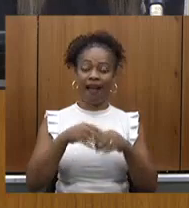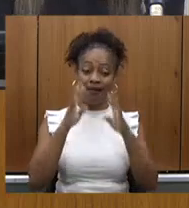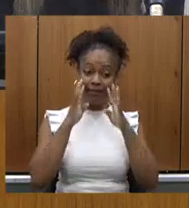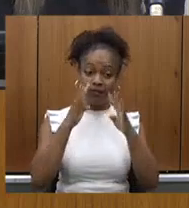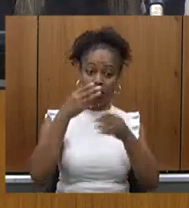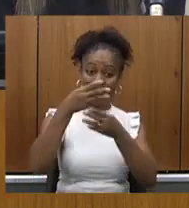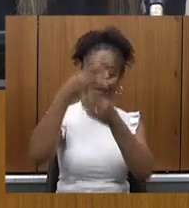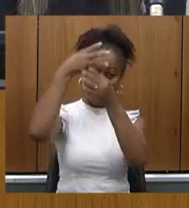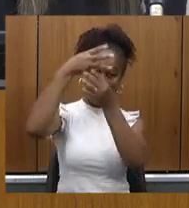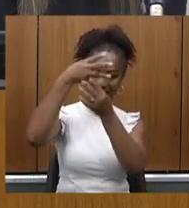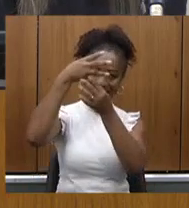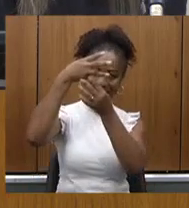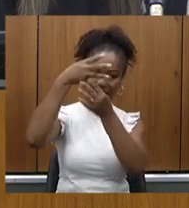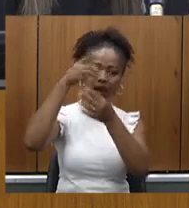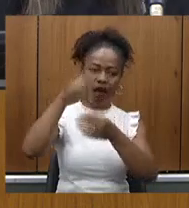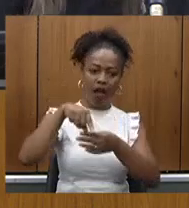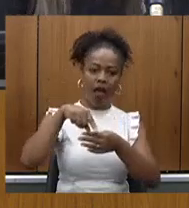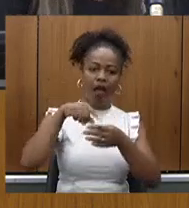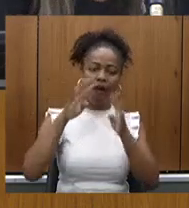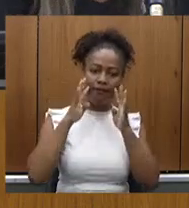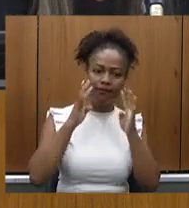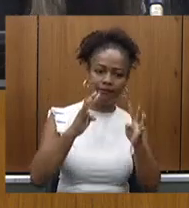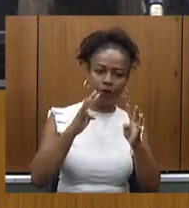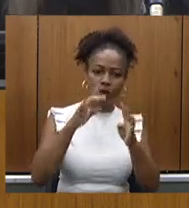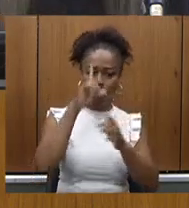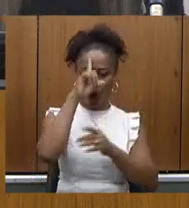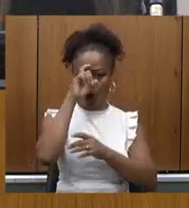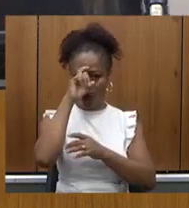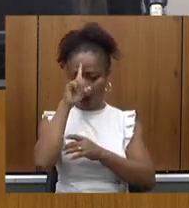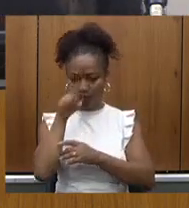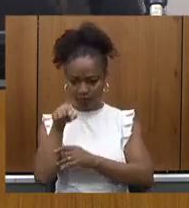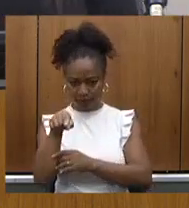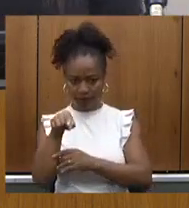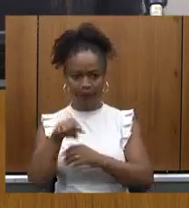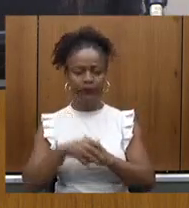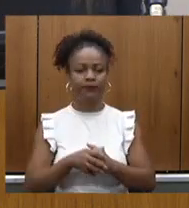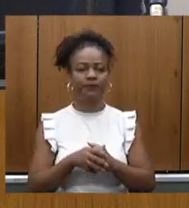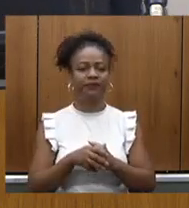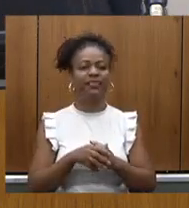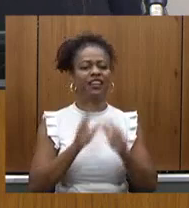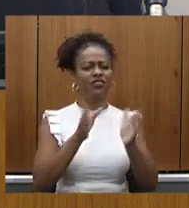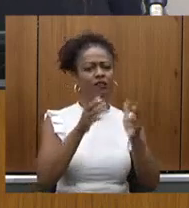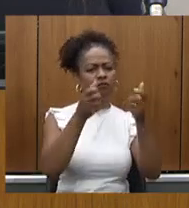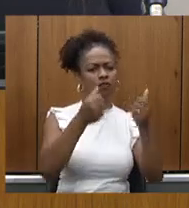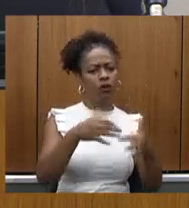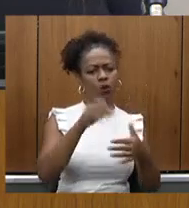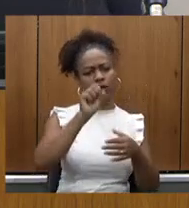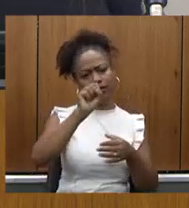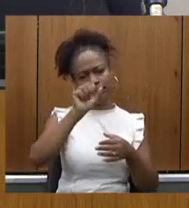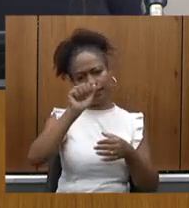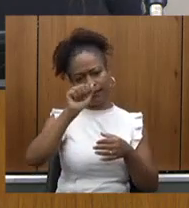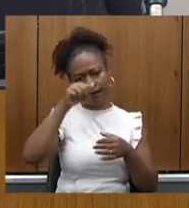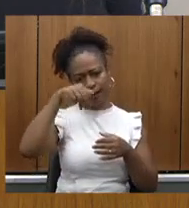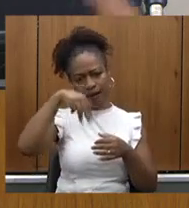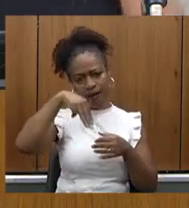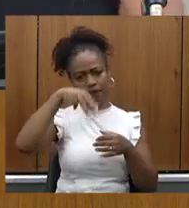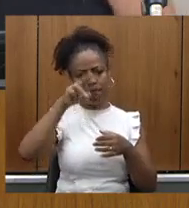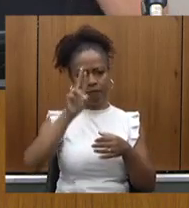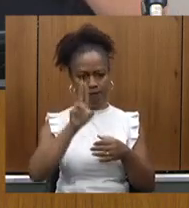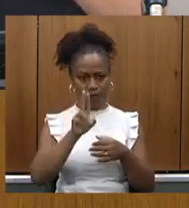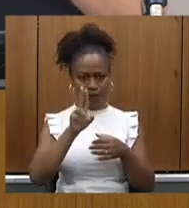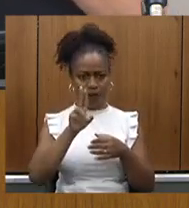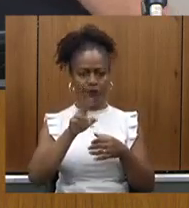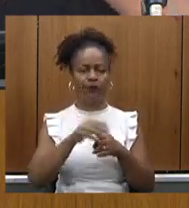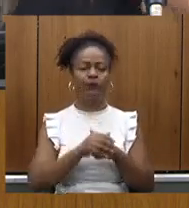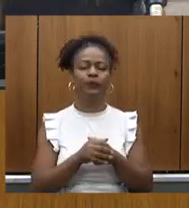hospitalar. A gente já estava falando do SAMU, que agrega aí, obviamente, o pré-hospitalar com o hospitalar. Pode passar, por favor?